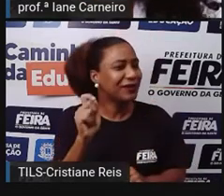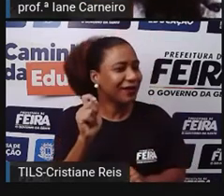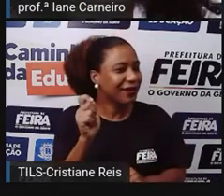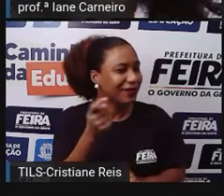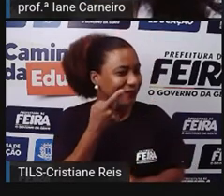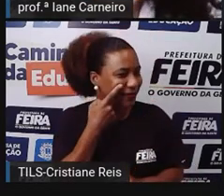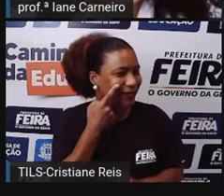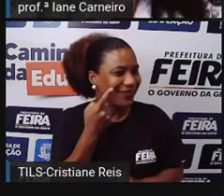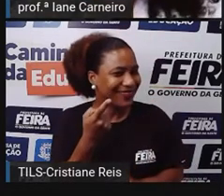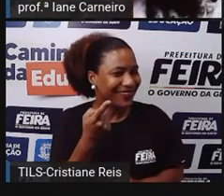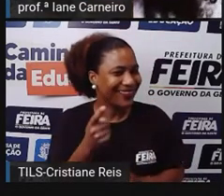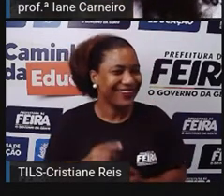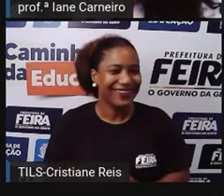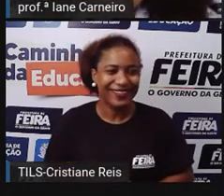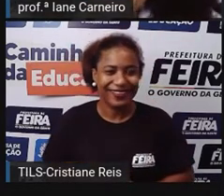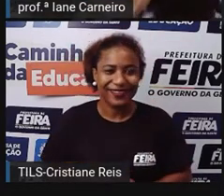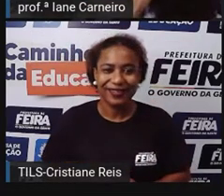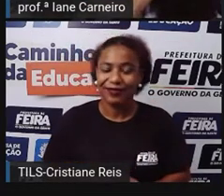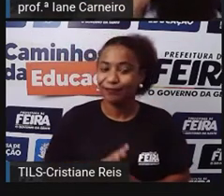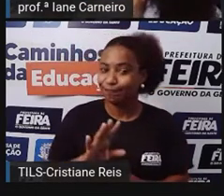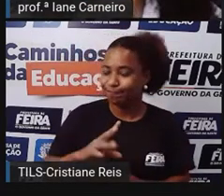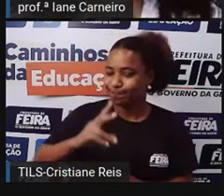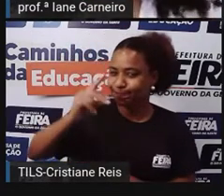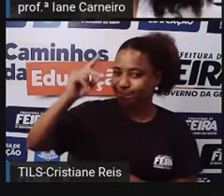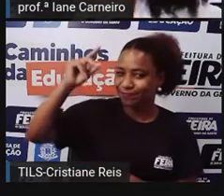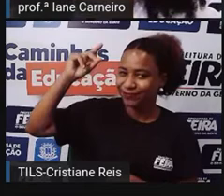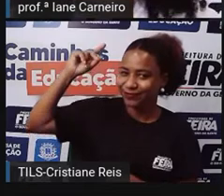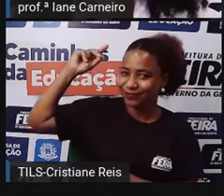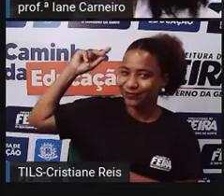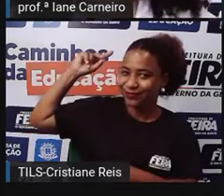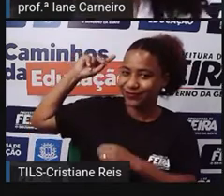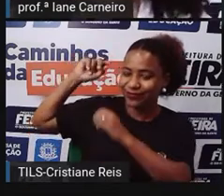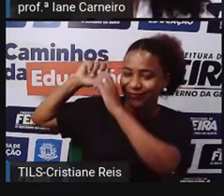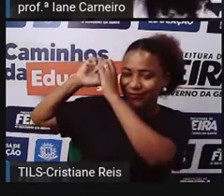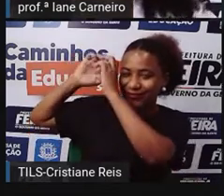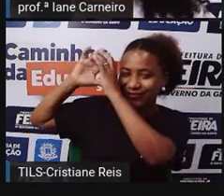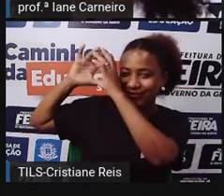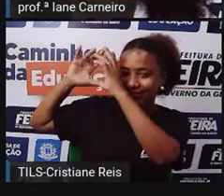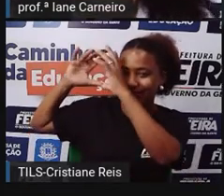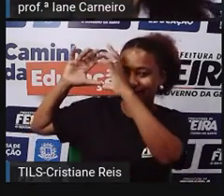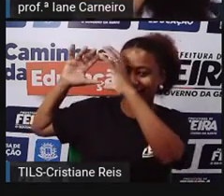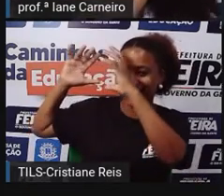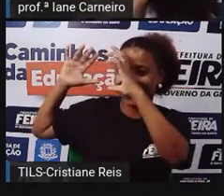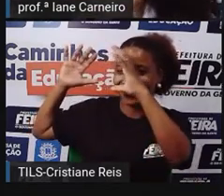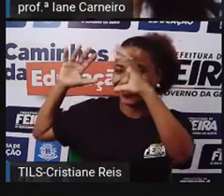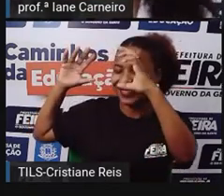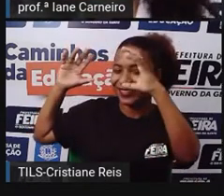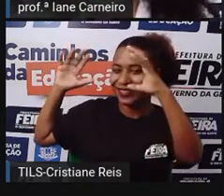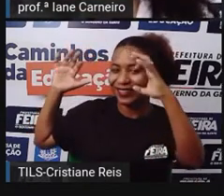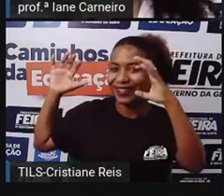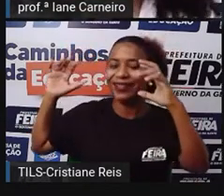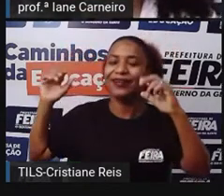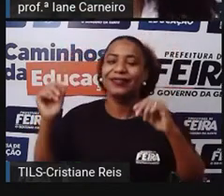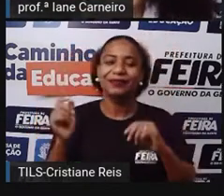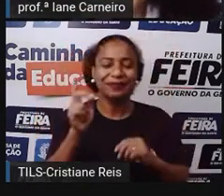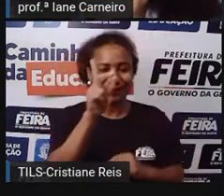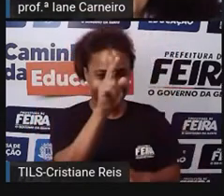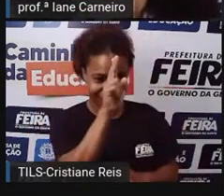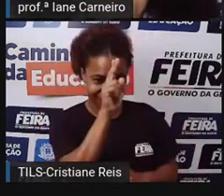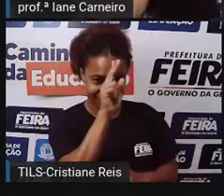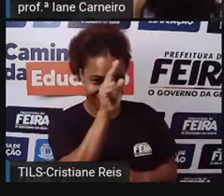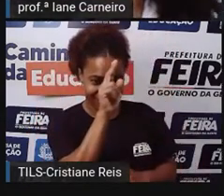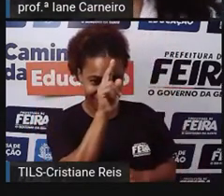Olha só. Era uma vez uma baratinha que estava varrendo a casa e